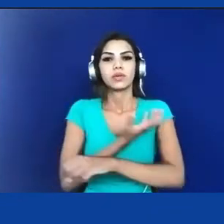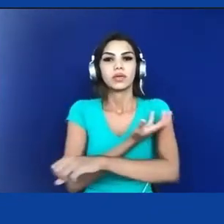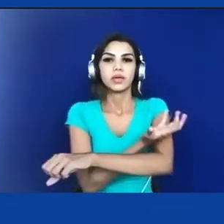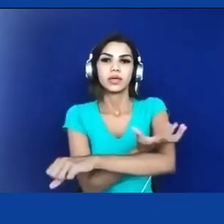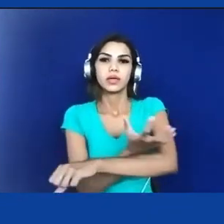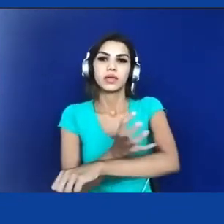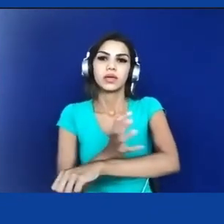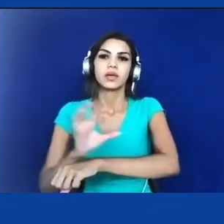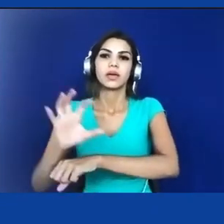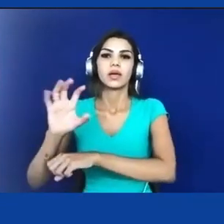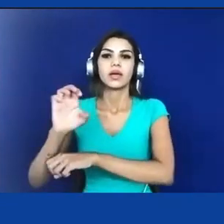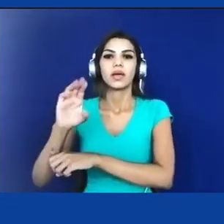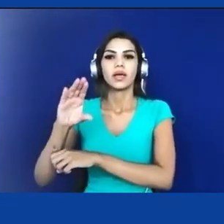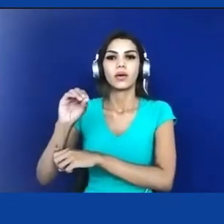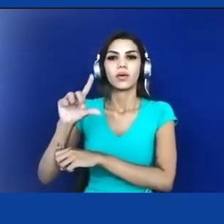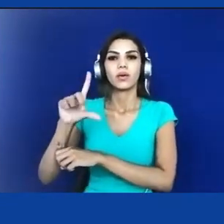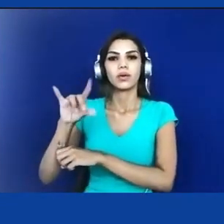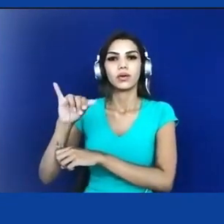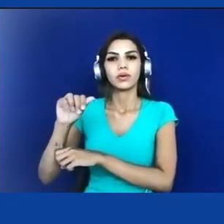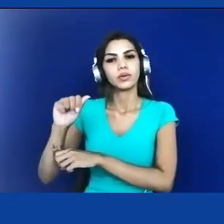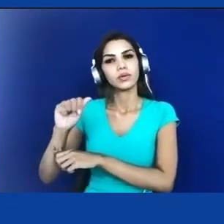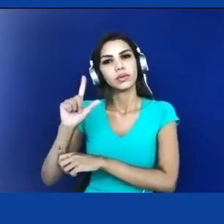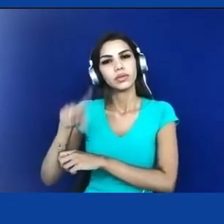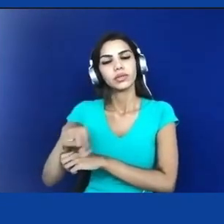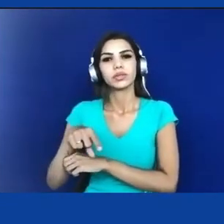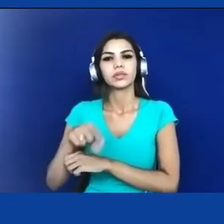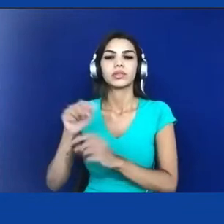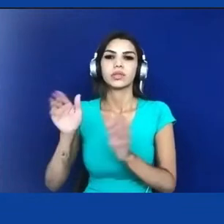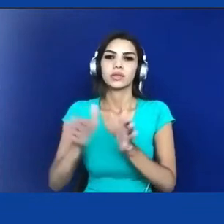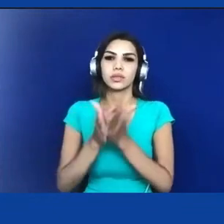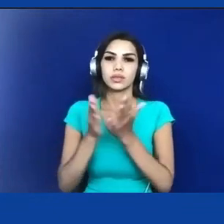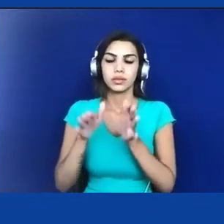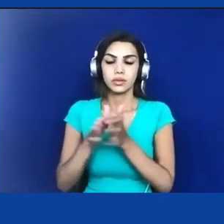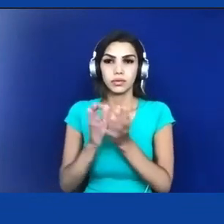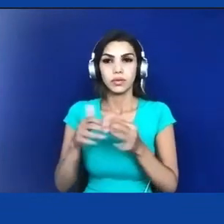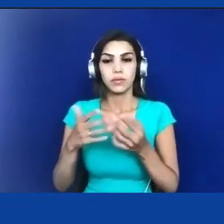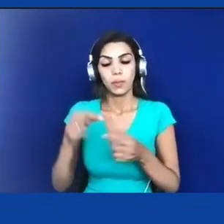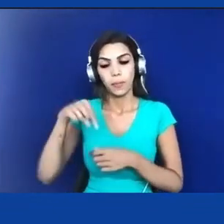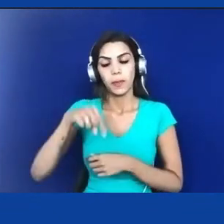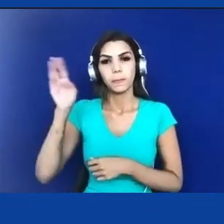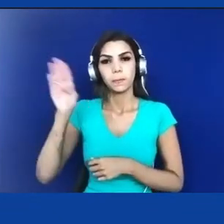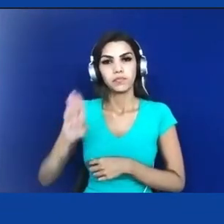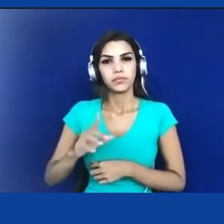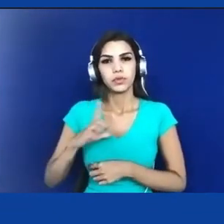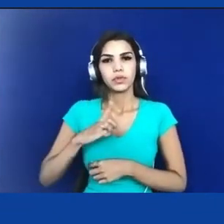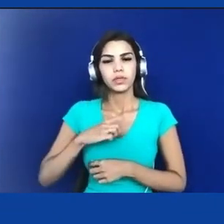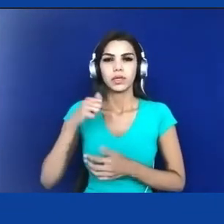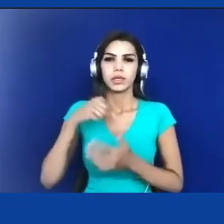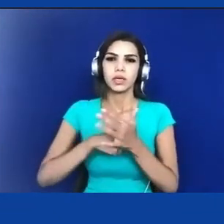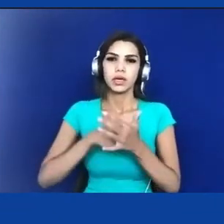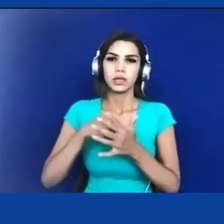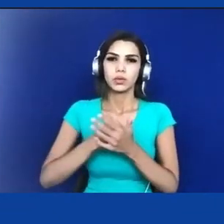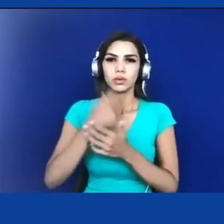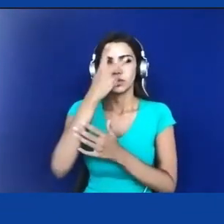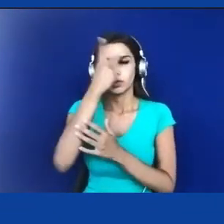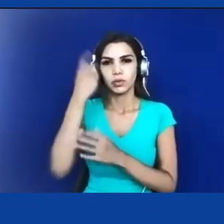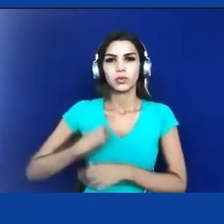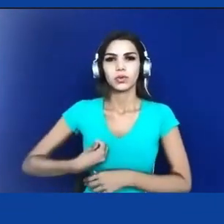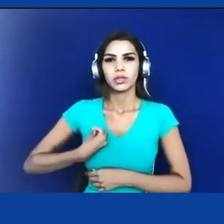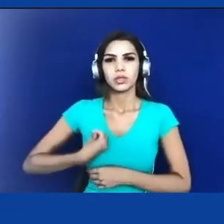caso do Brasil, o socioambientalismo, ancorado na luta de seringueiros e seringueiras, povos da floresta, indígenas,